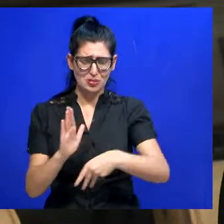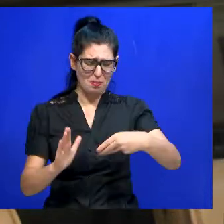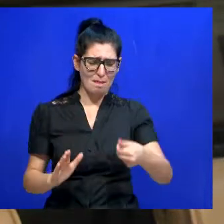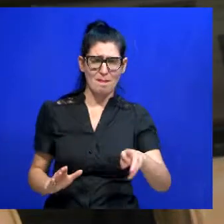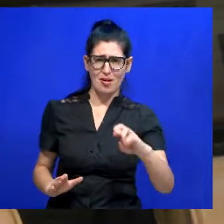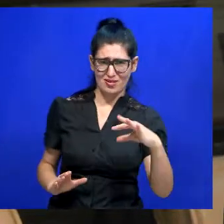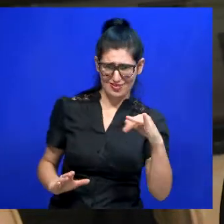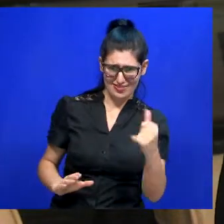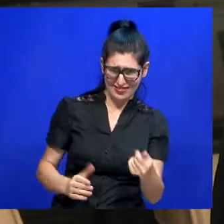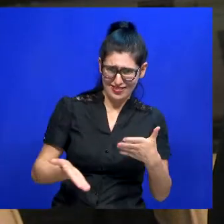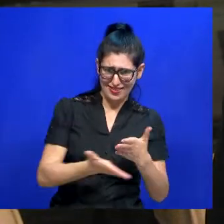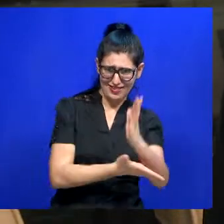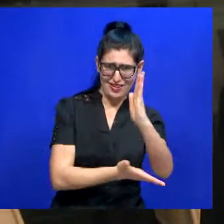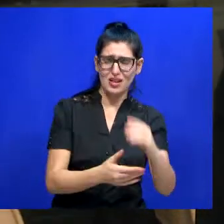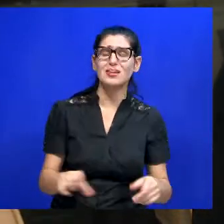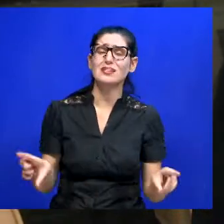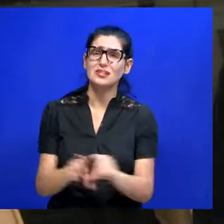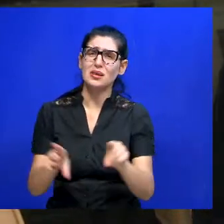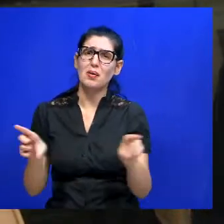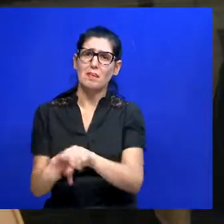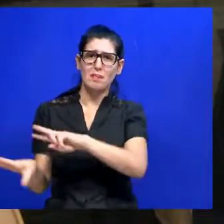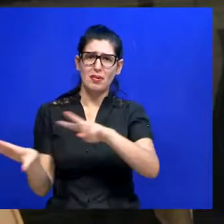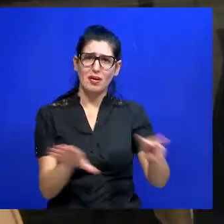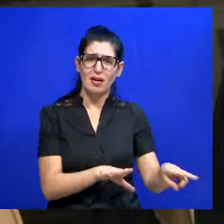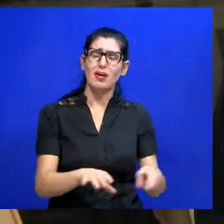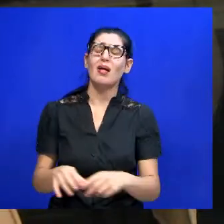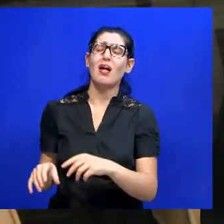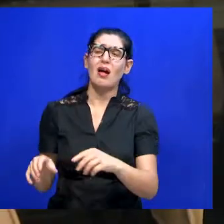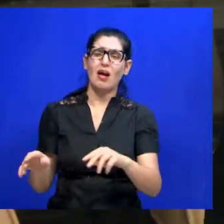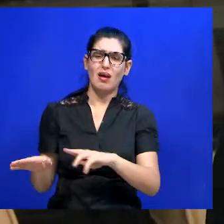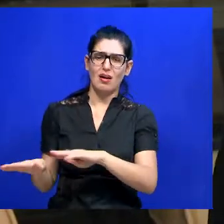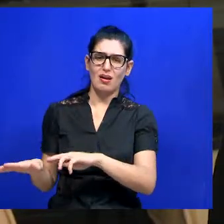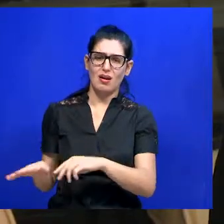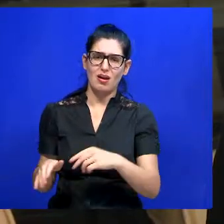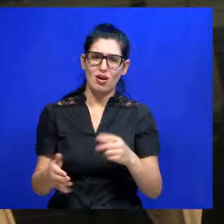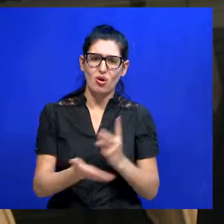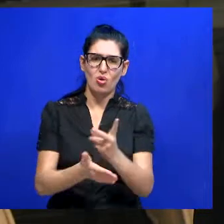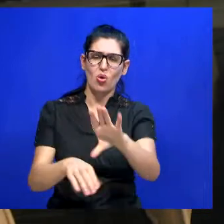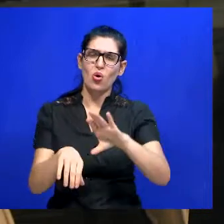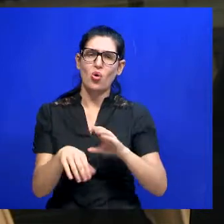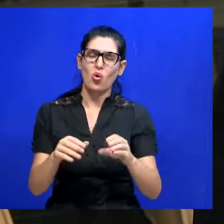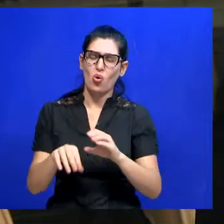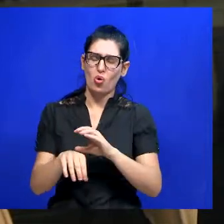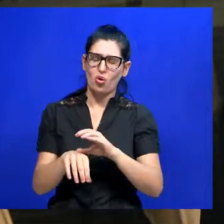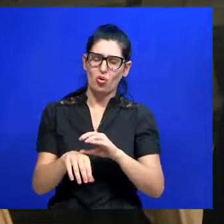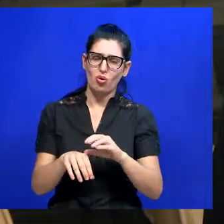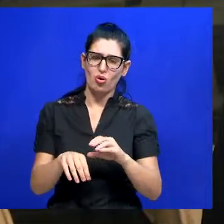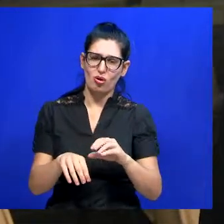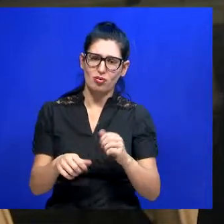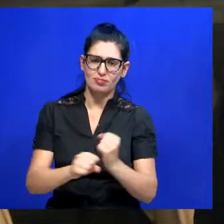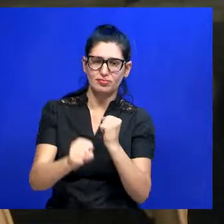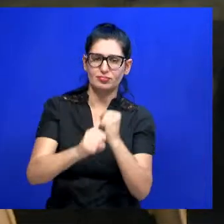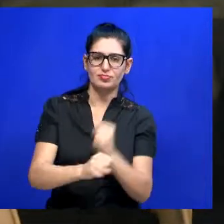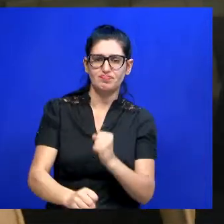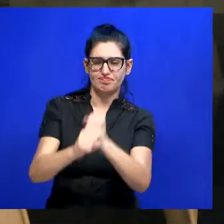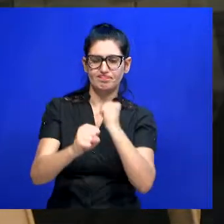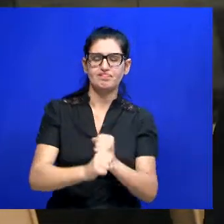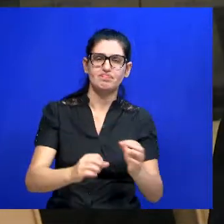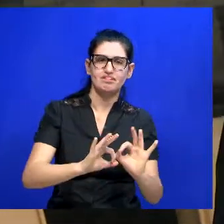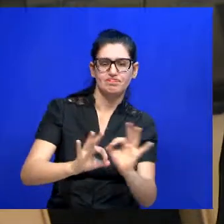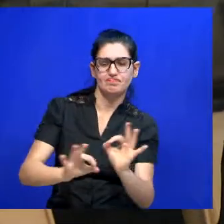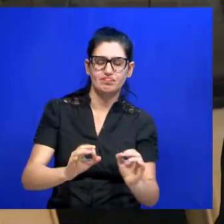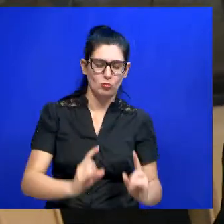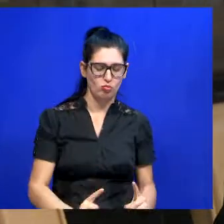tivemos também a segunda discussão do projeto de lei complementar que institui o Código de Obras e Edificações na cidade de Jacarei. Na